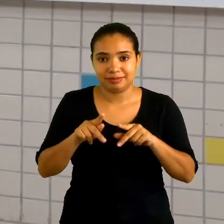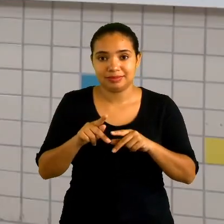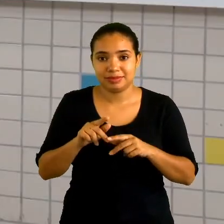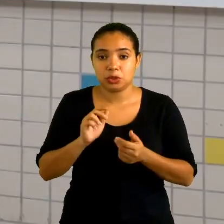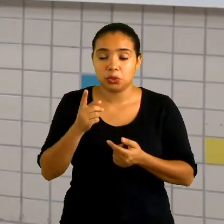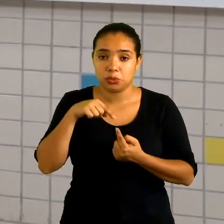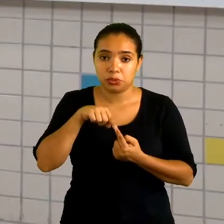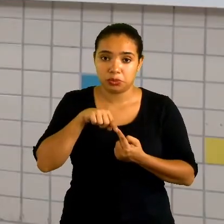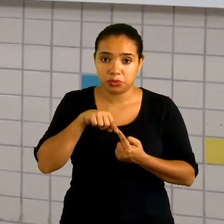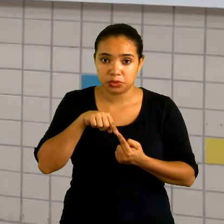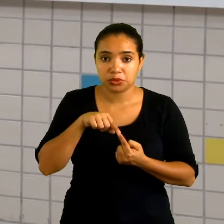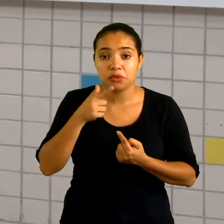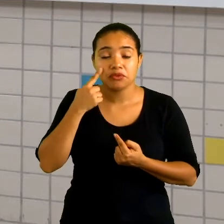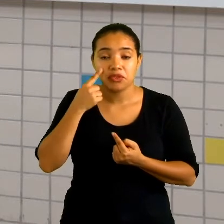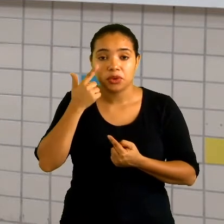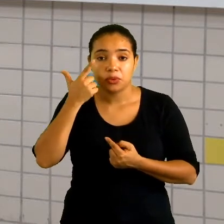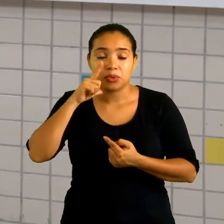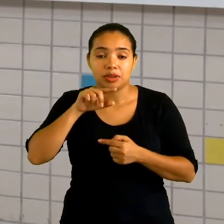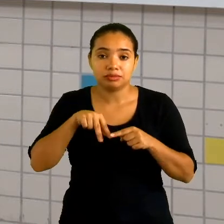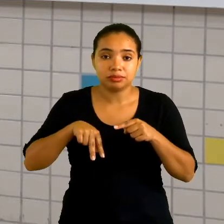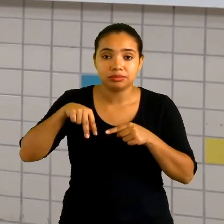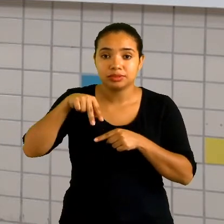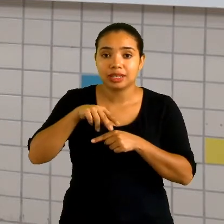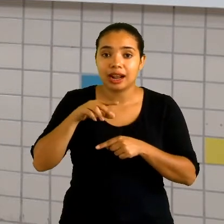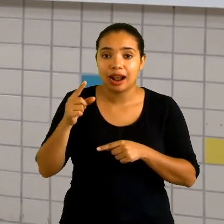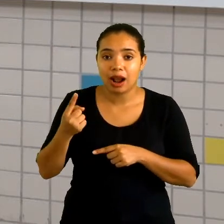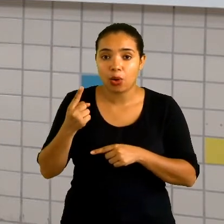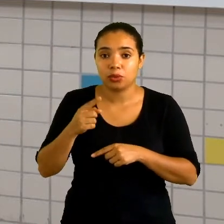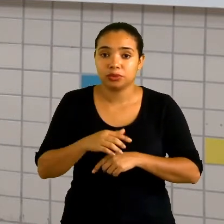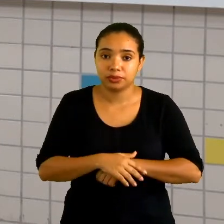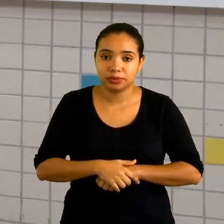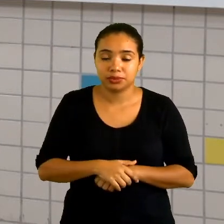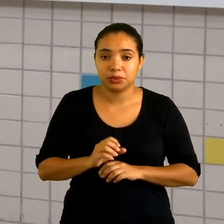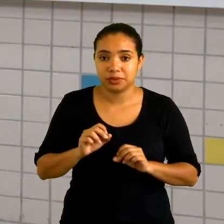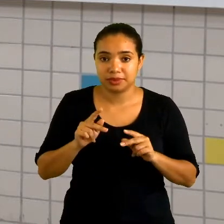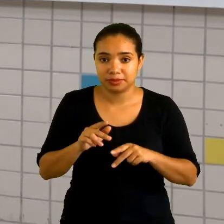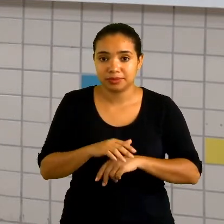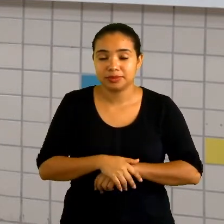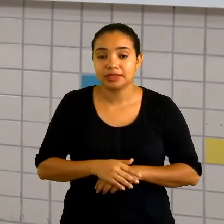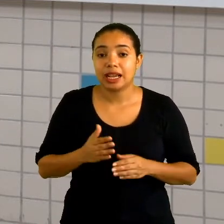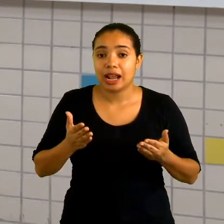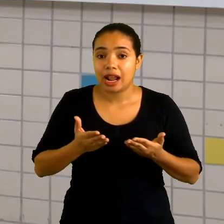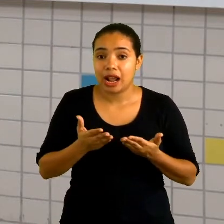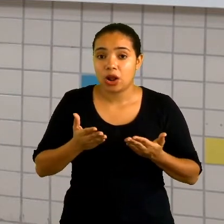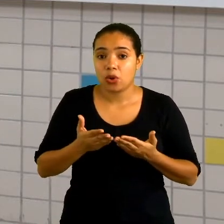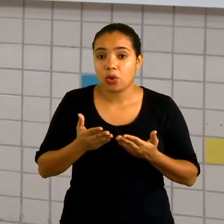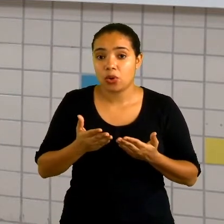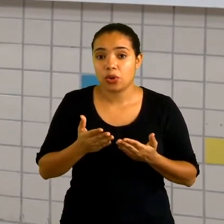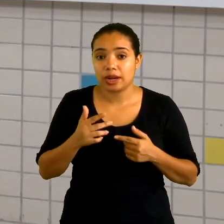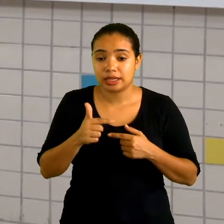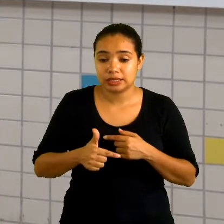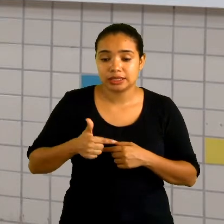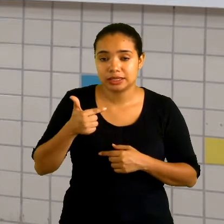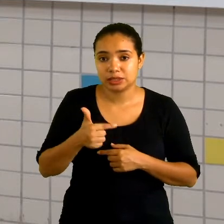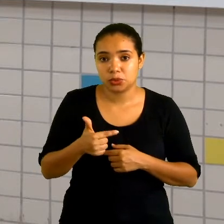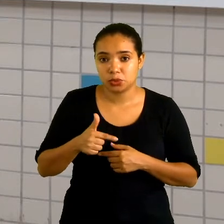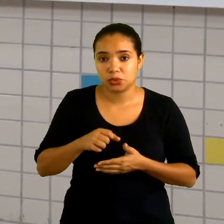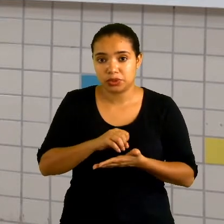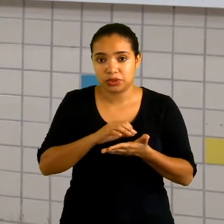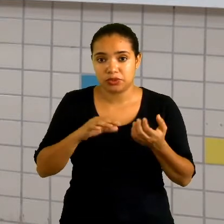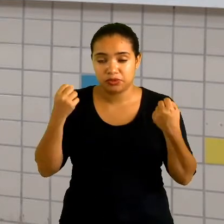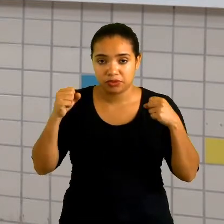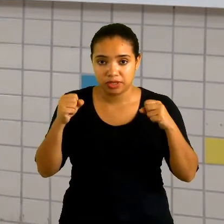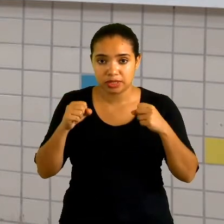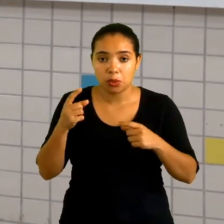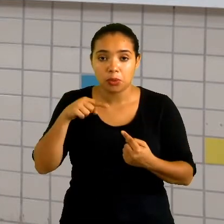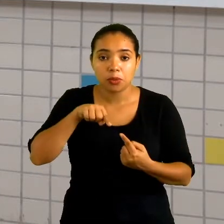objetivo era ver quem consegue saltar mais alto, tá bom? Agora, nós vamos passar para uma segunda atividade, onde o